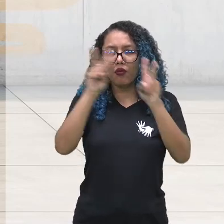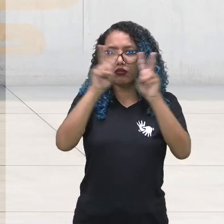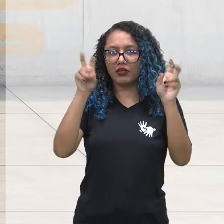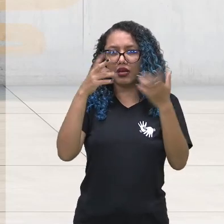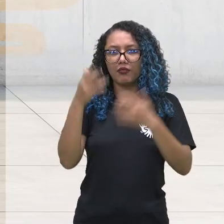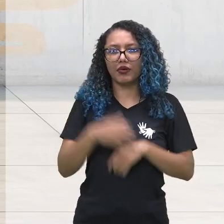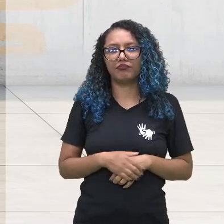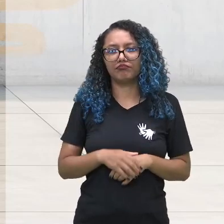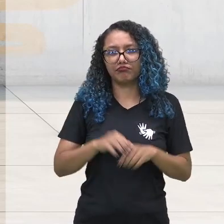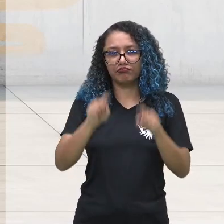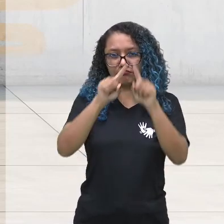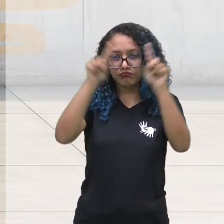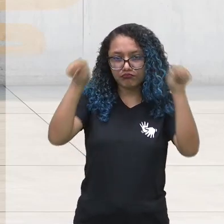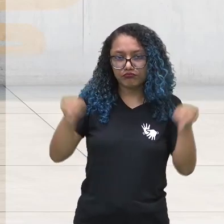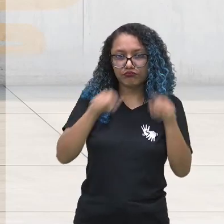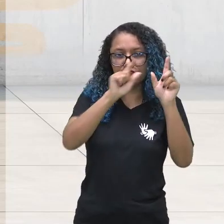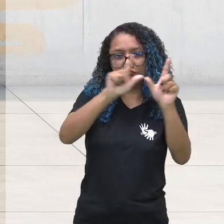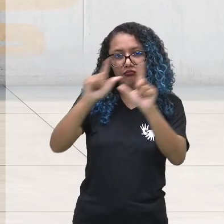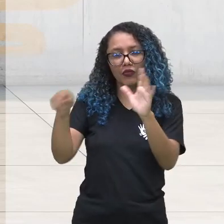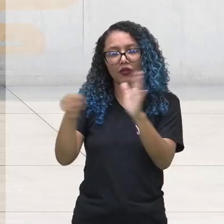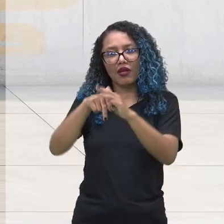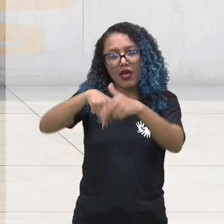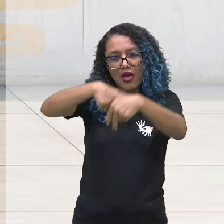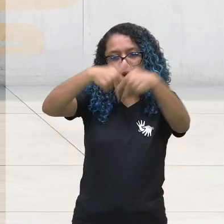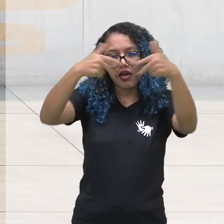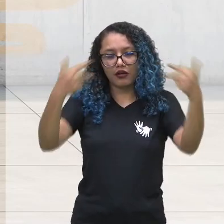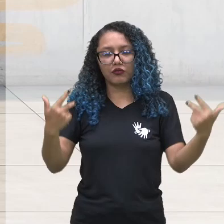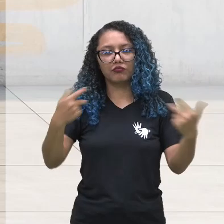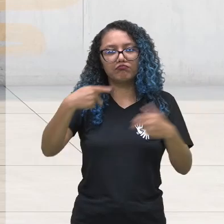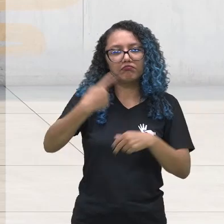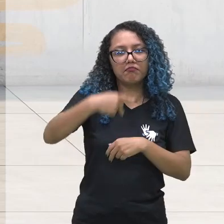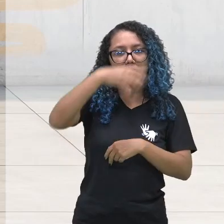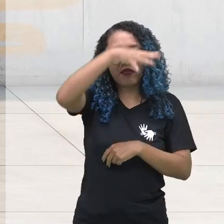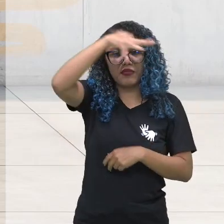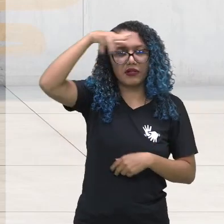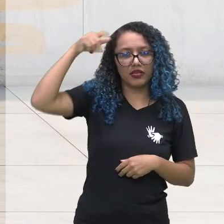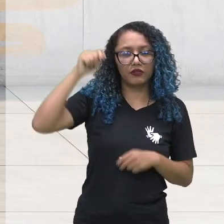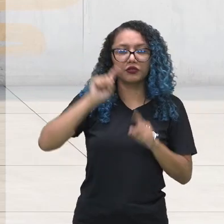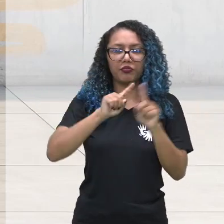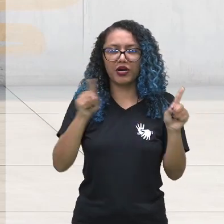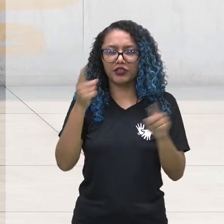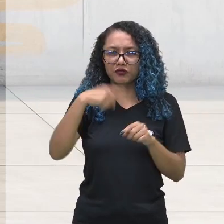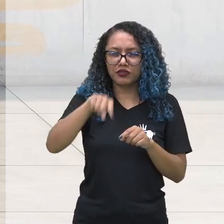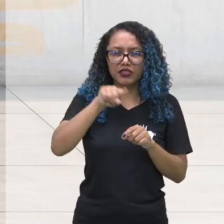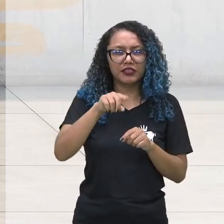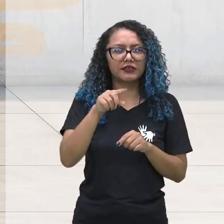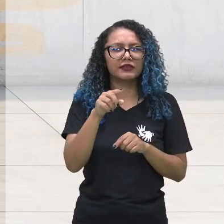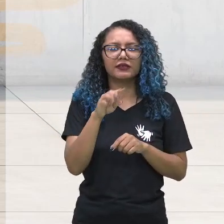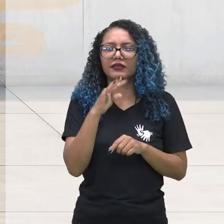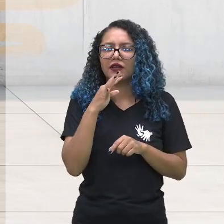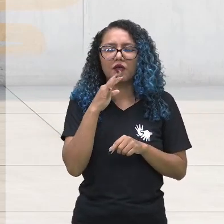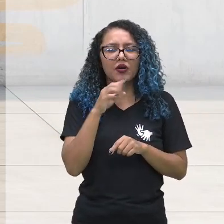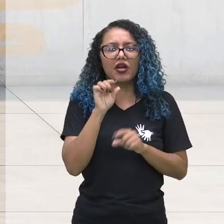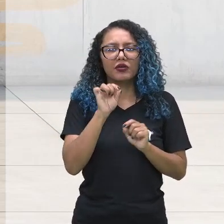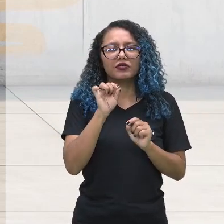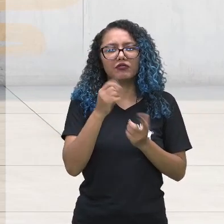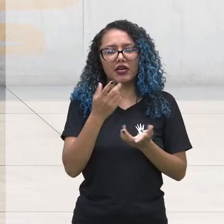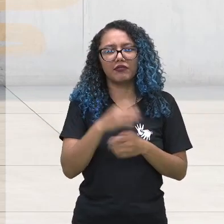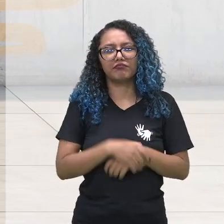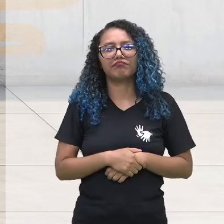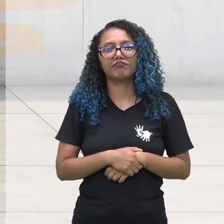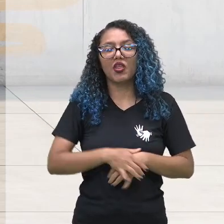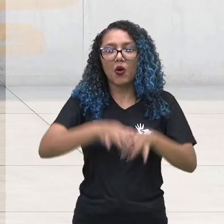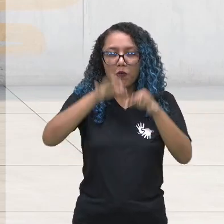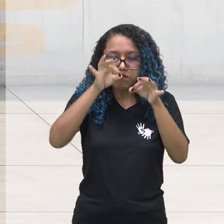étnico de Manaus. Uma coisa, vocês não sabem. Eu afirmo e garanto